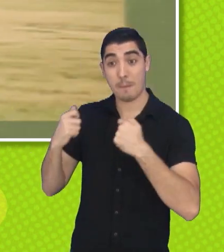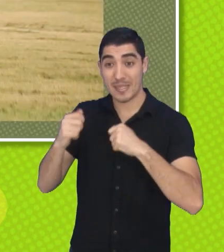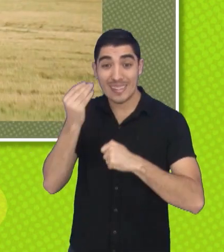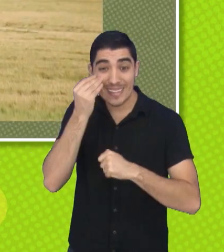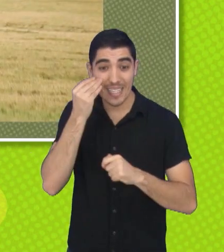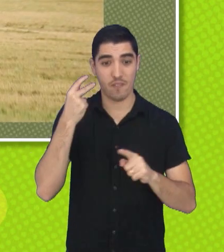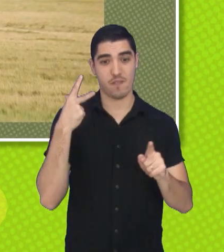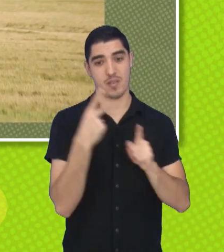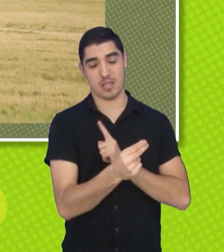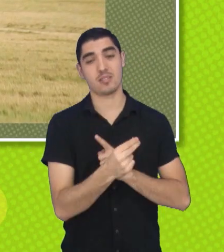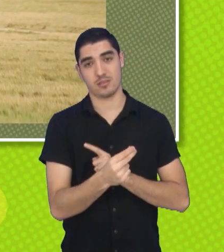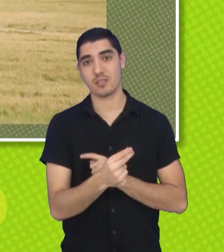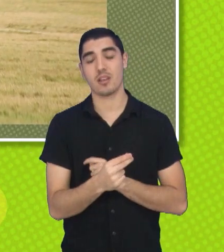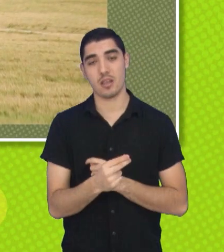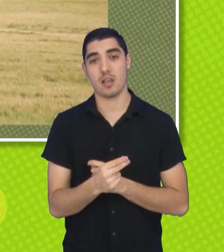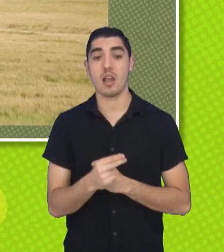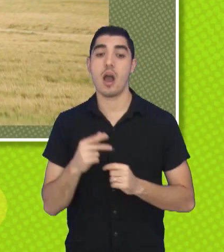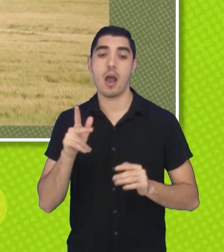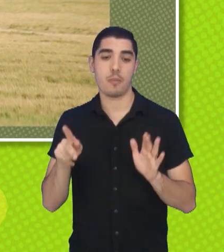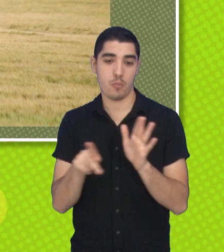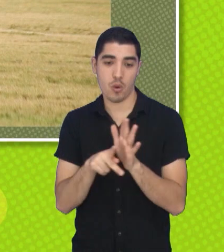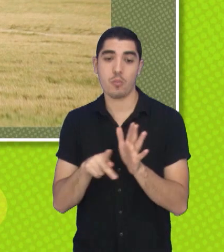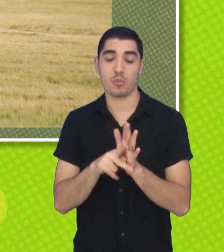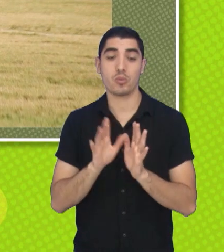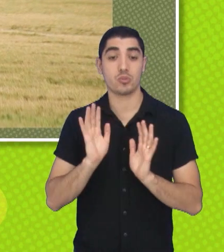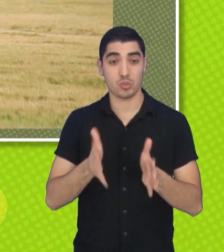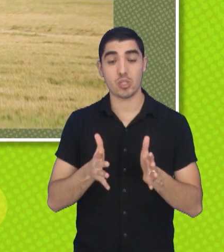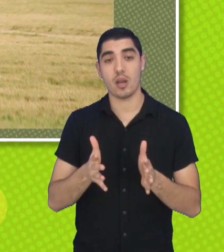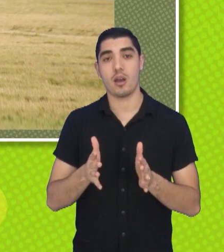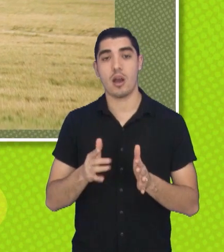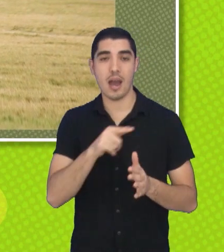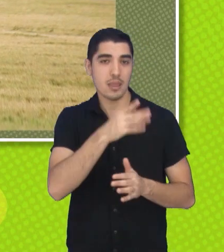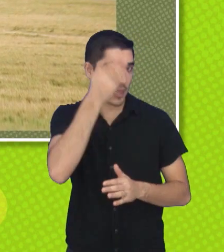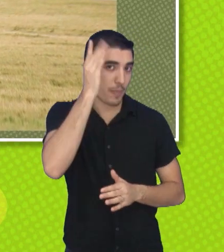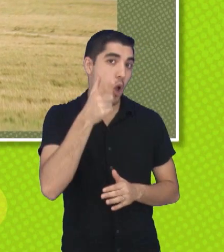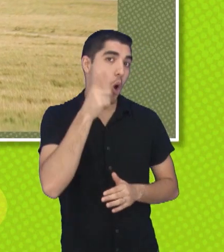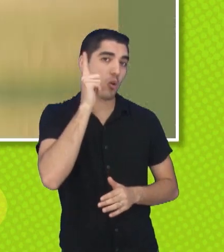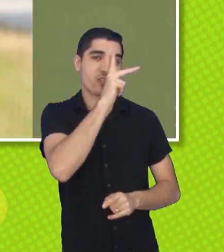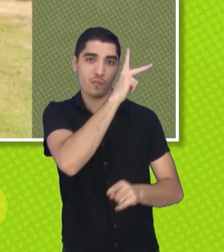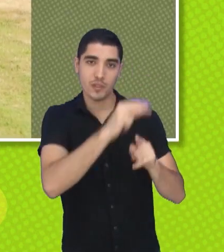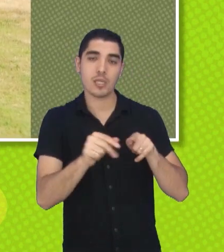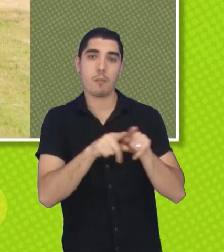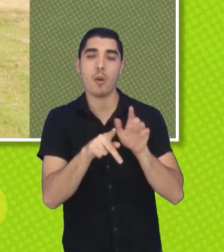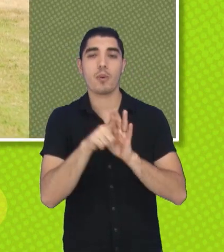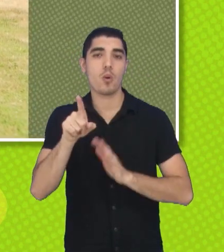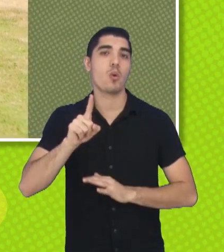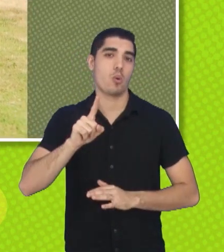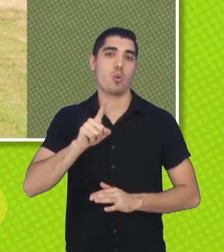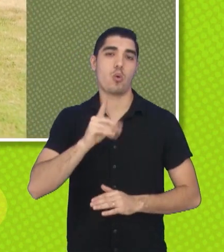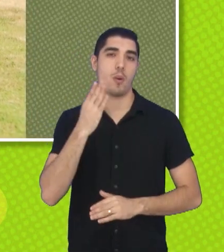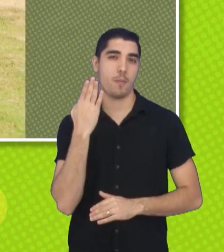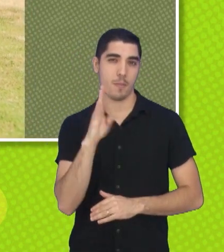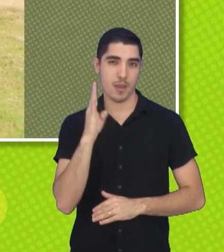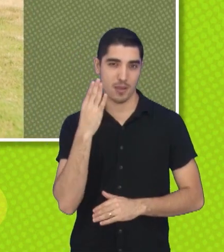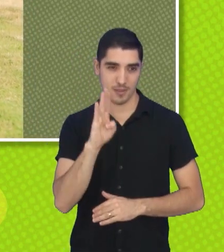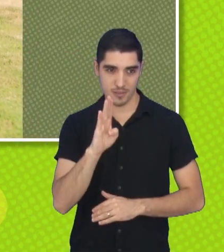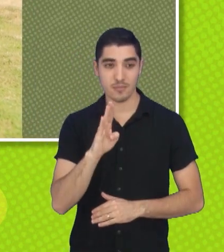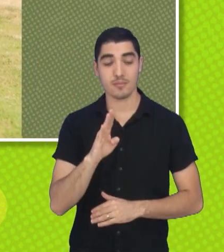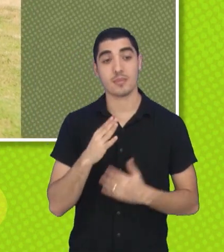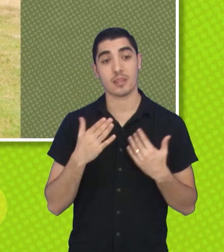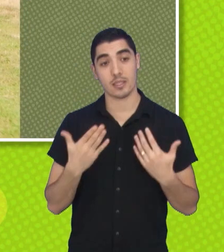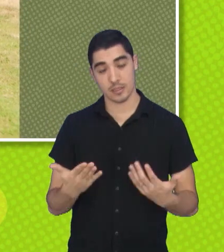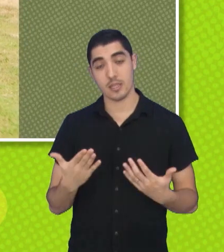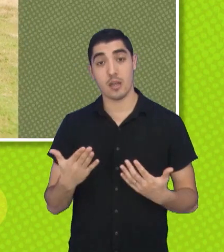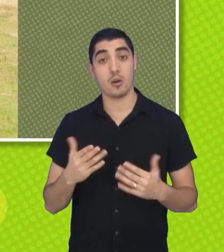que é o segundo, venceu ontem por 1x0 o Minas Brasília e é o segundo colocado do grupo, atrás apenas do Bahia, tem seis pontos. Então,